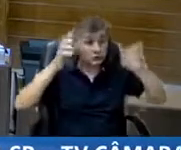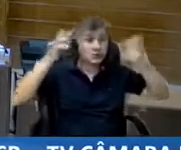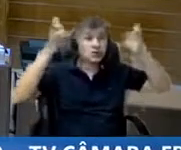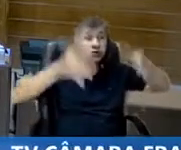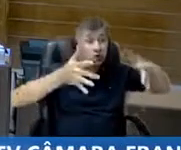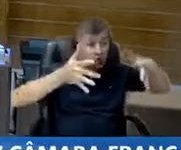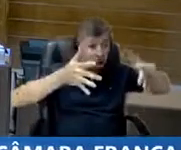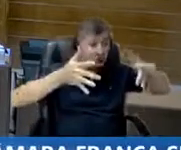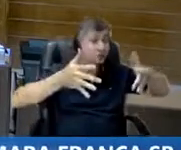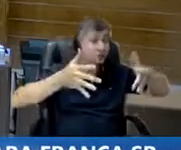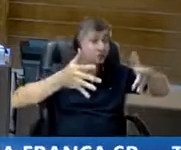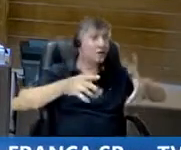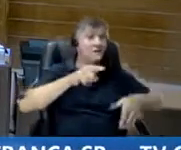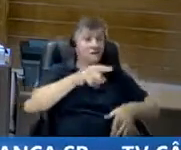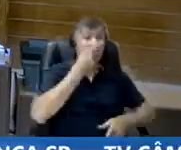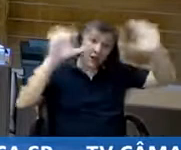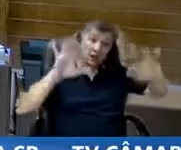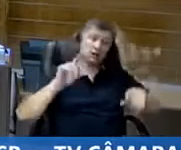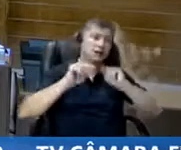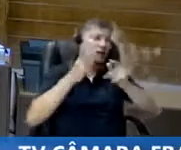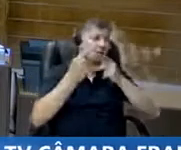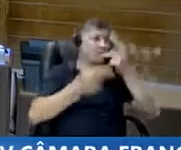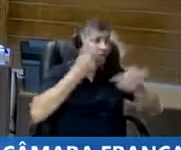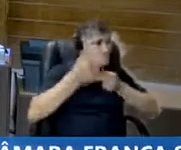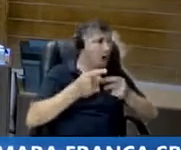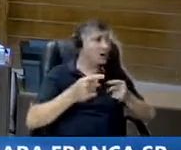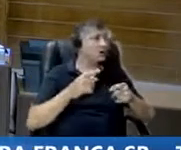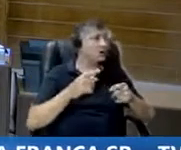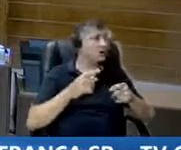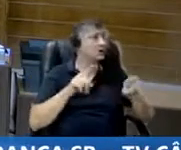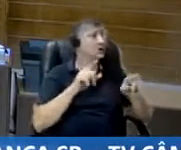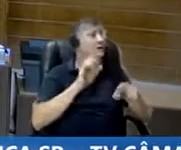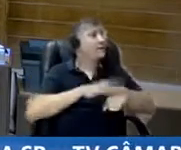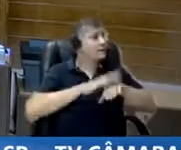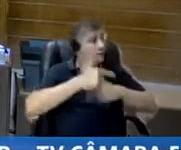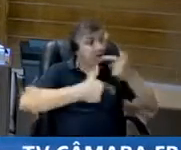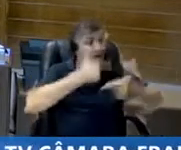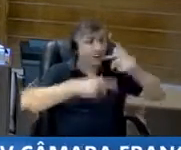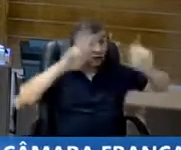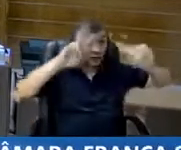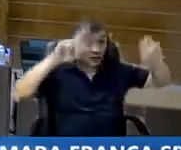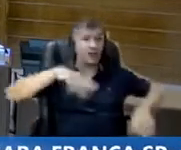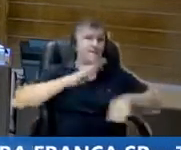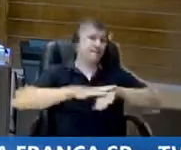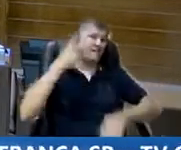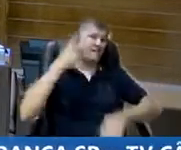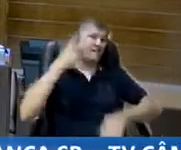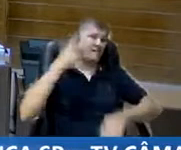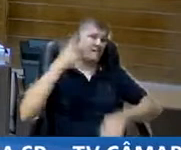ele, quem direciona e quem vai trabalhar essa questão são os vereadores. Então, deixei bem